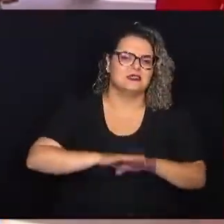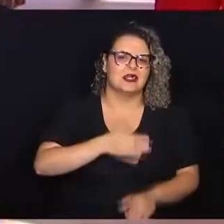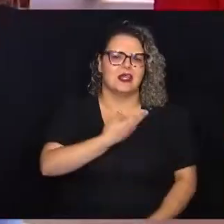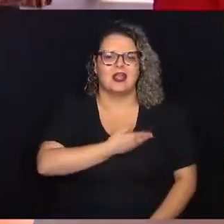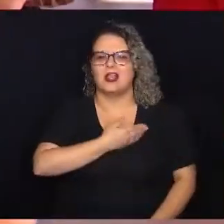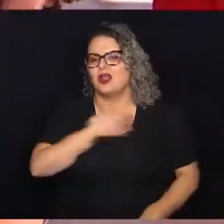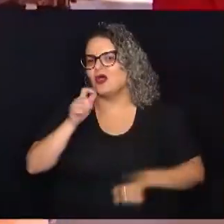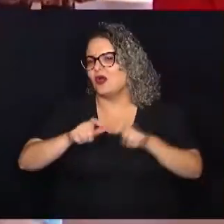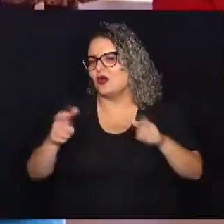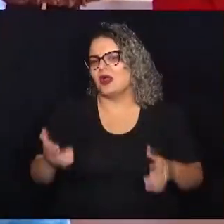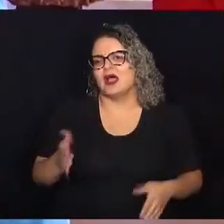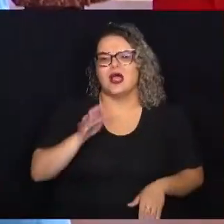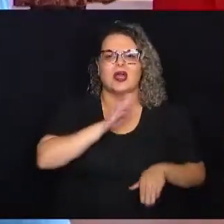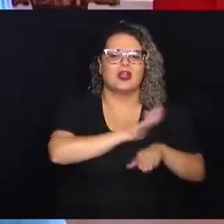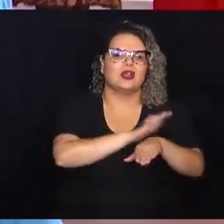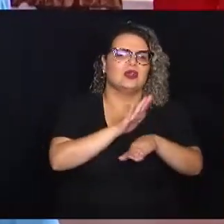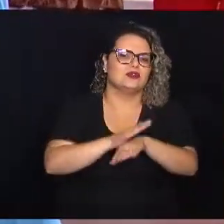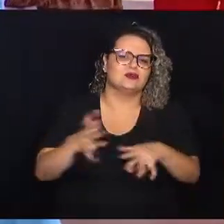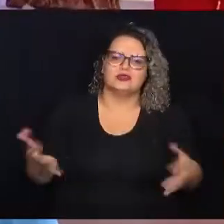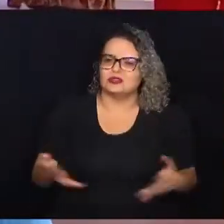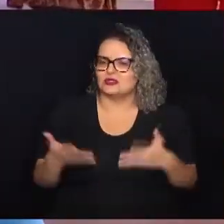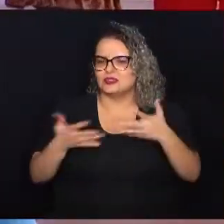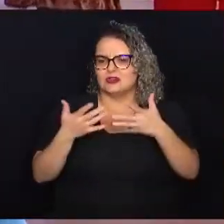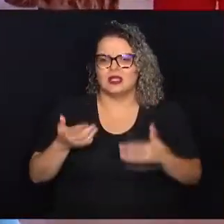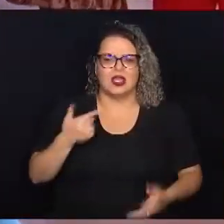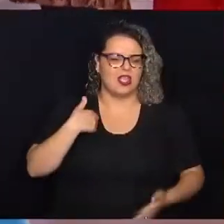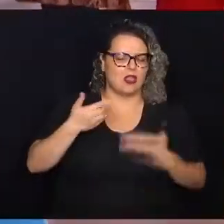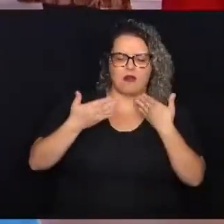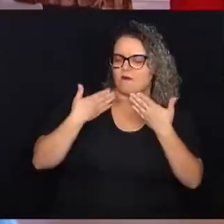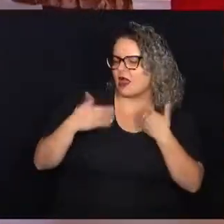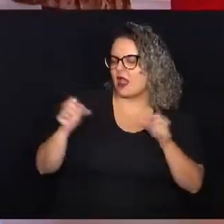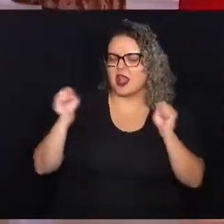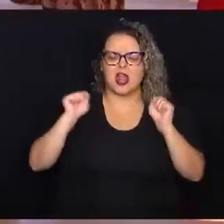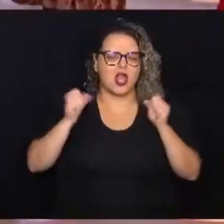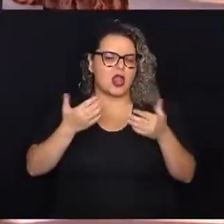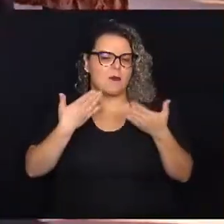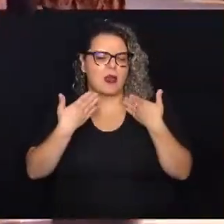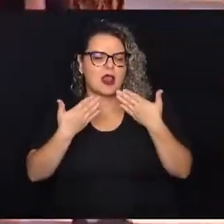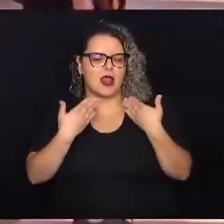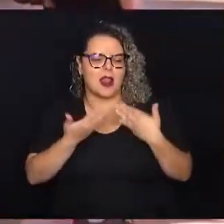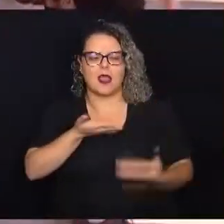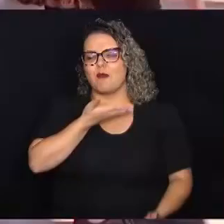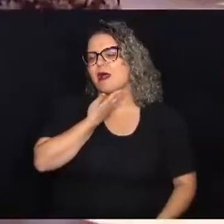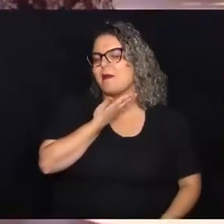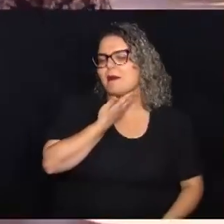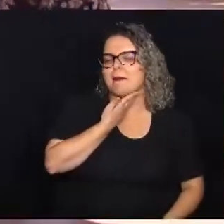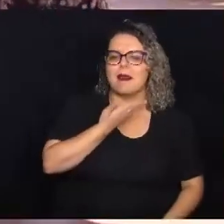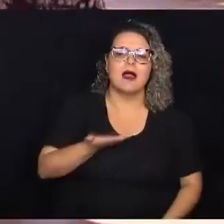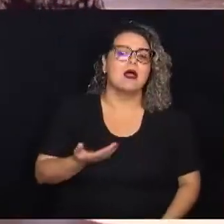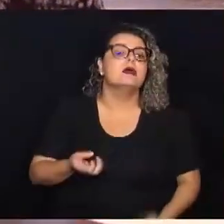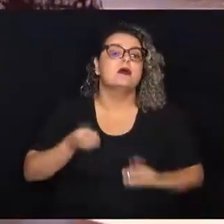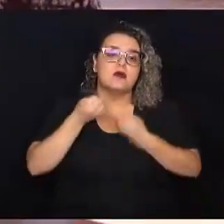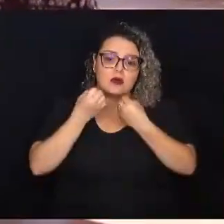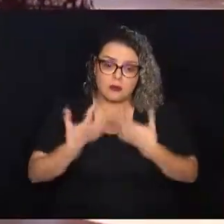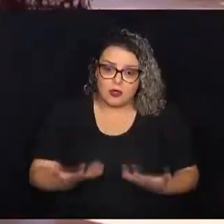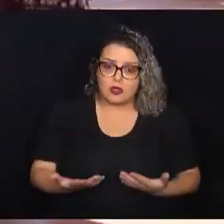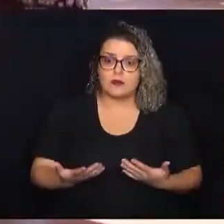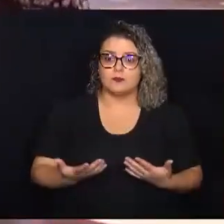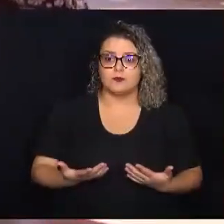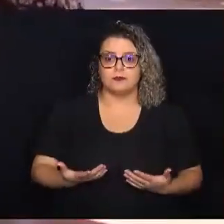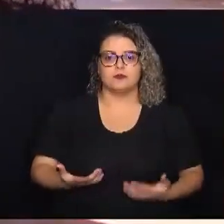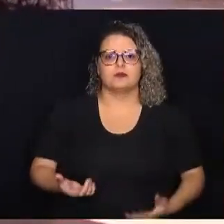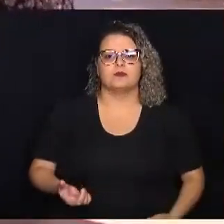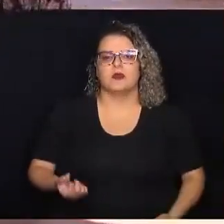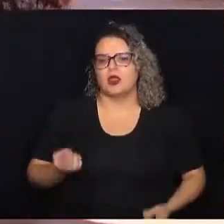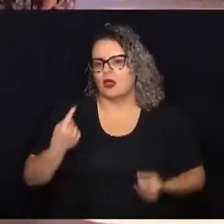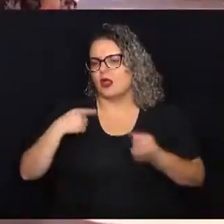pessoas ajuda pra caramba. Eu sou conversadeira, eu gosto de conversar muito, então isso pra mim foi muito bom. Sair daqui você vai super